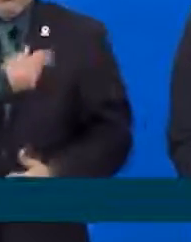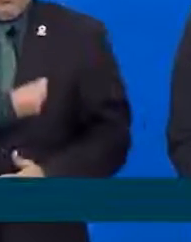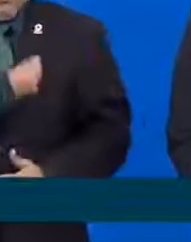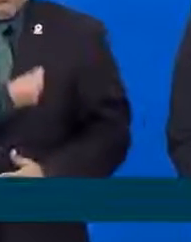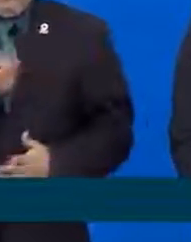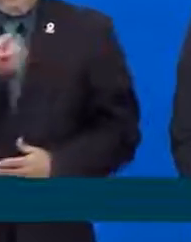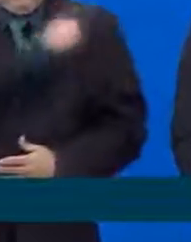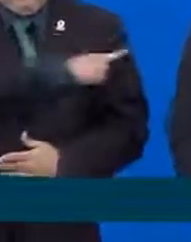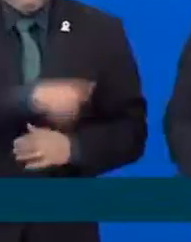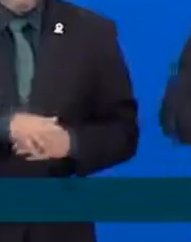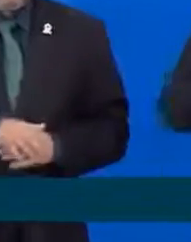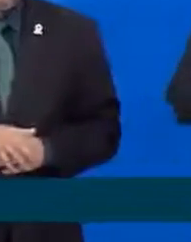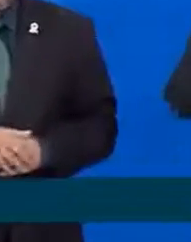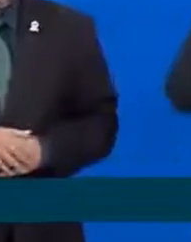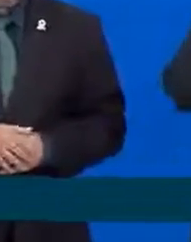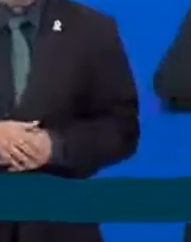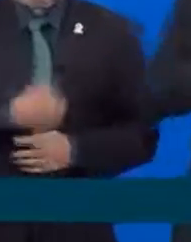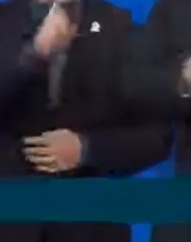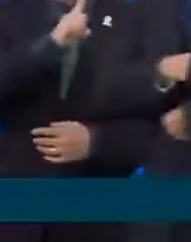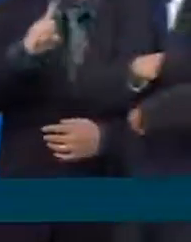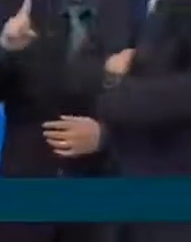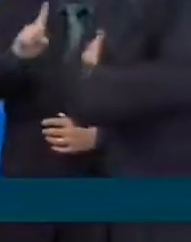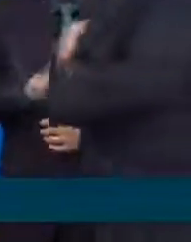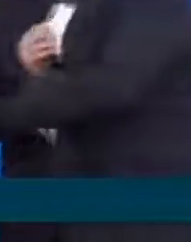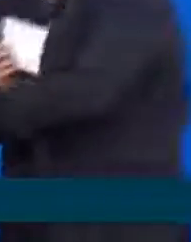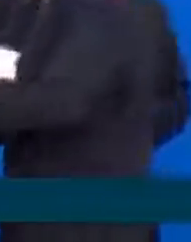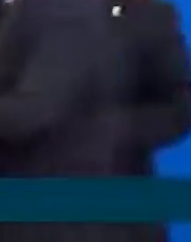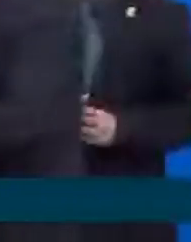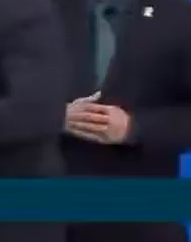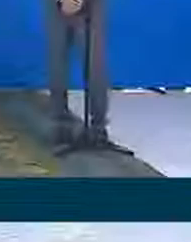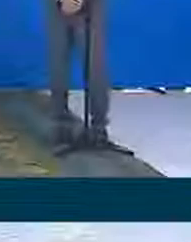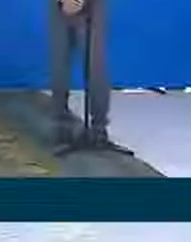Então, passa a palavra agora aqui ao Roberto Campos.